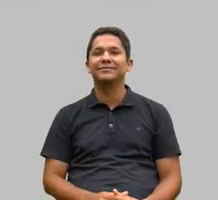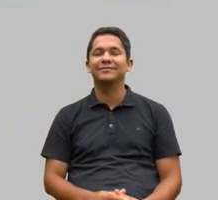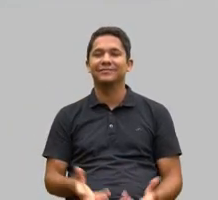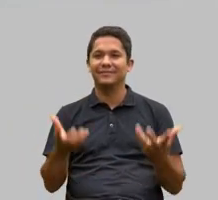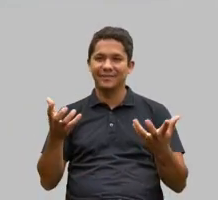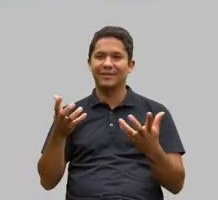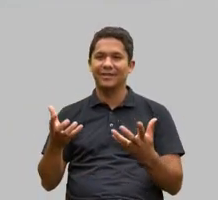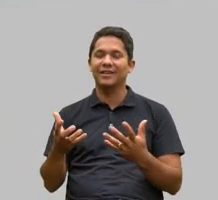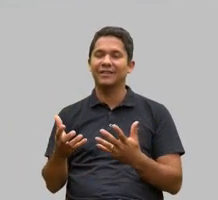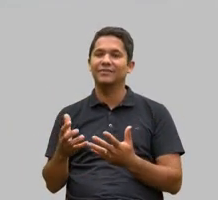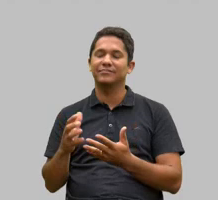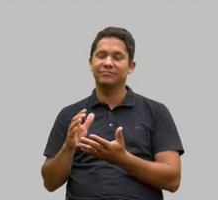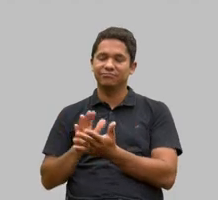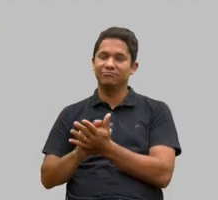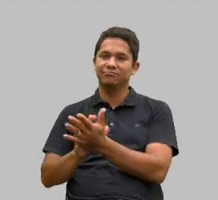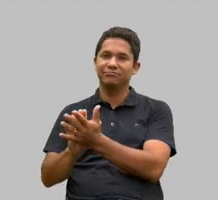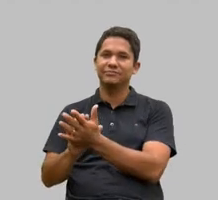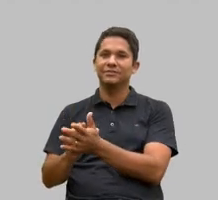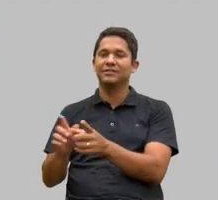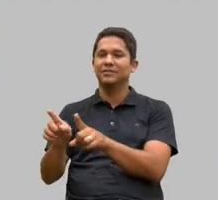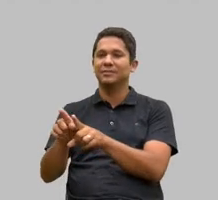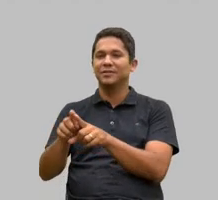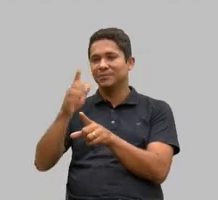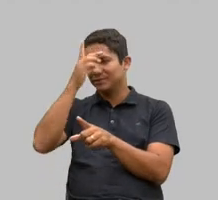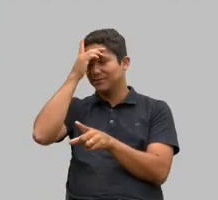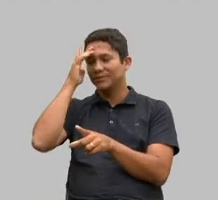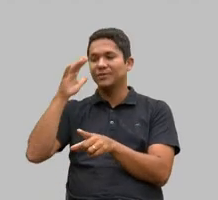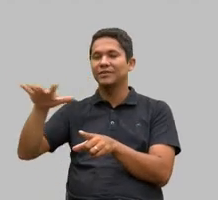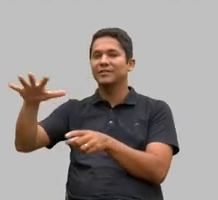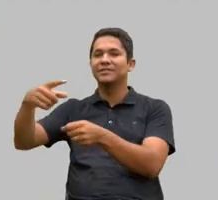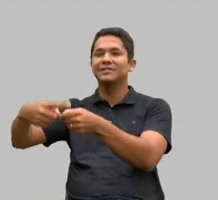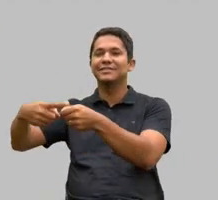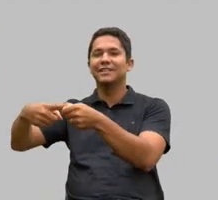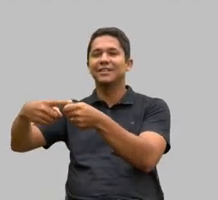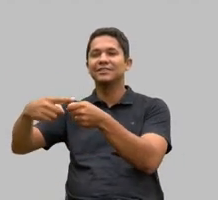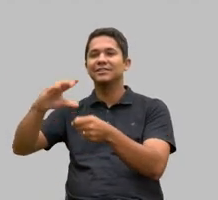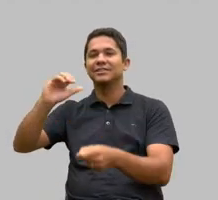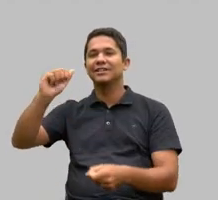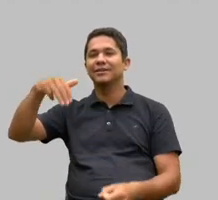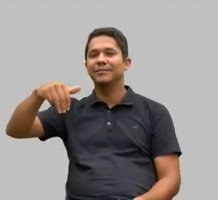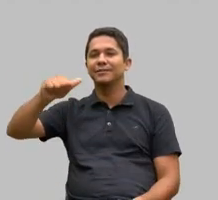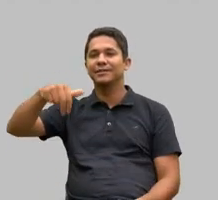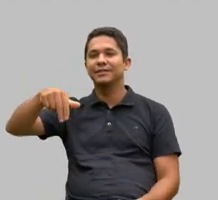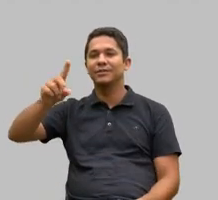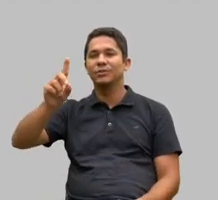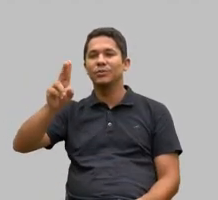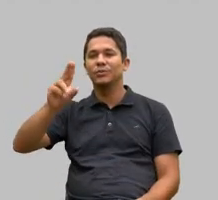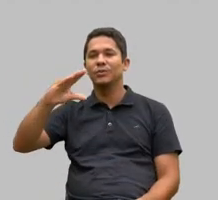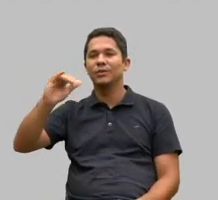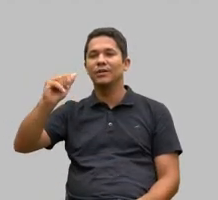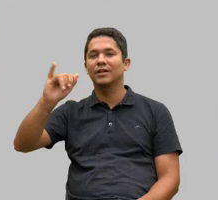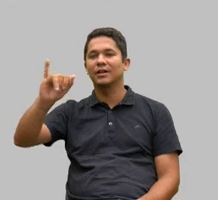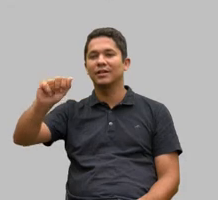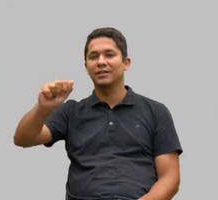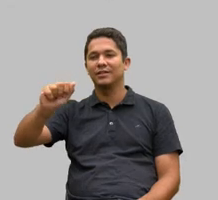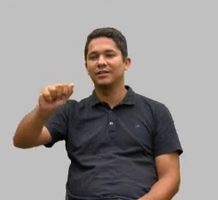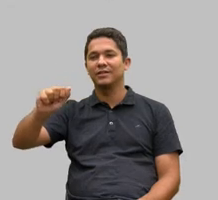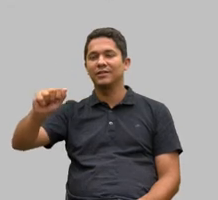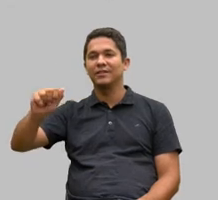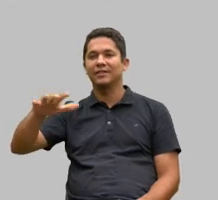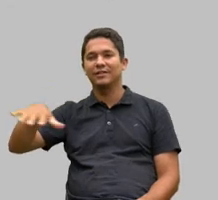pessoal de Camando Caia Serginho presidente da Câmara Elias Servando